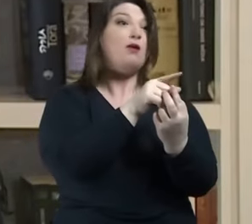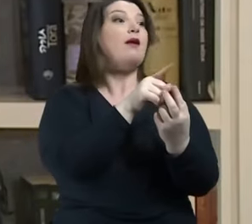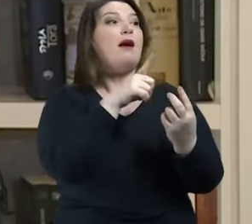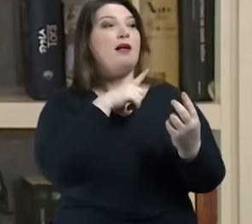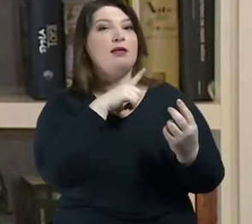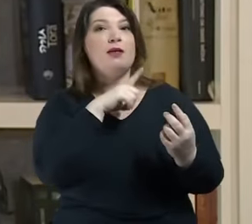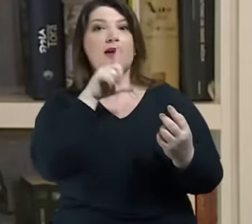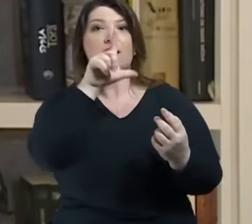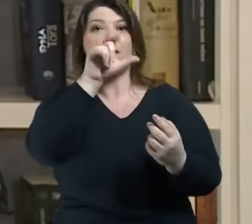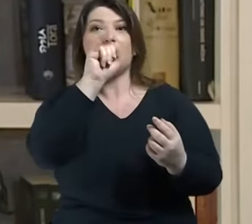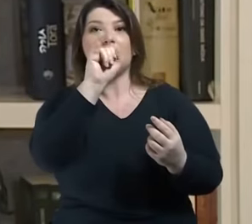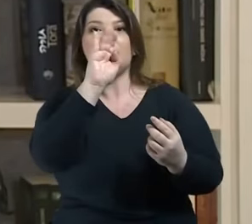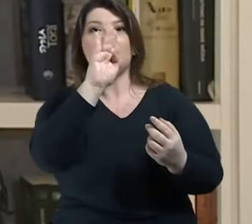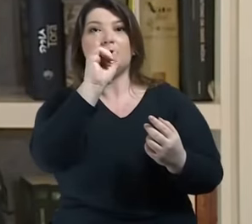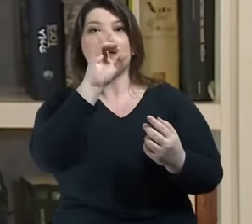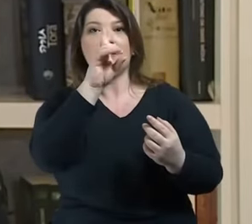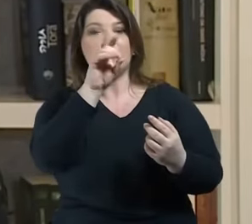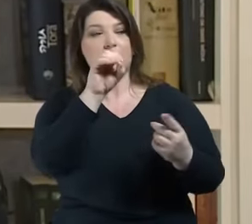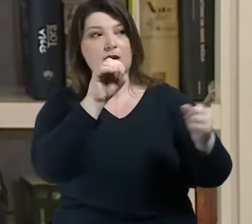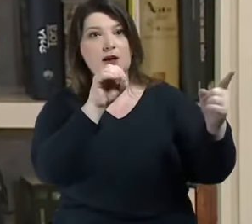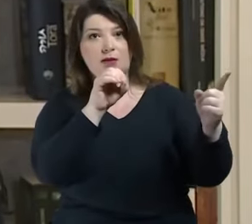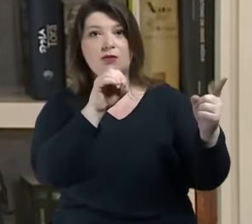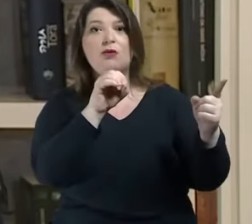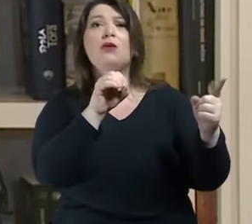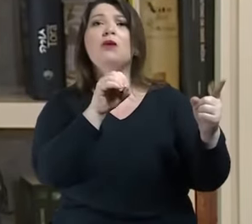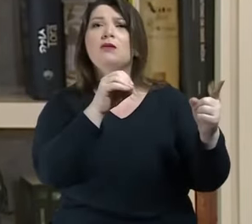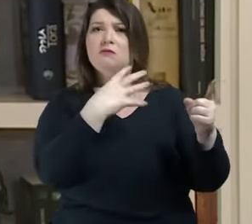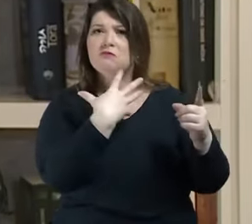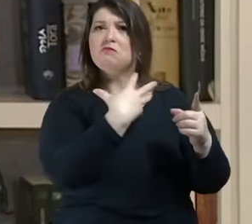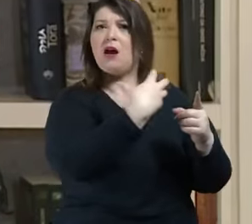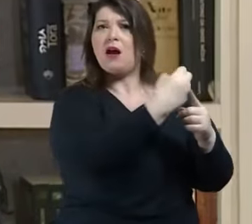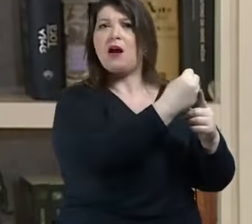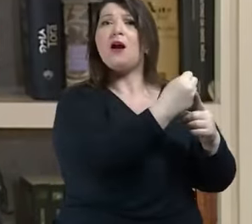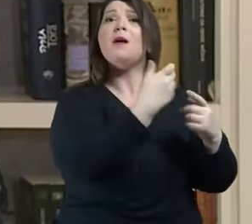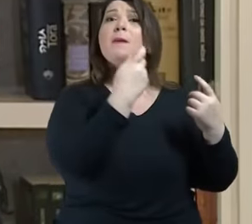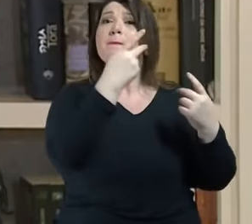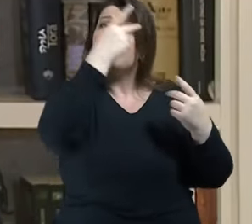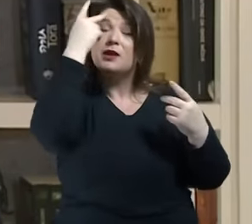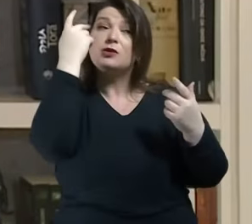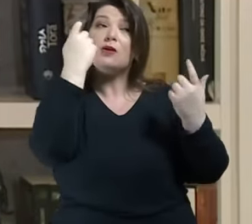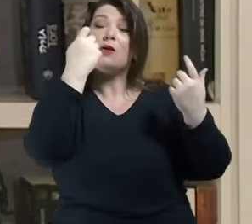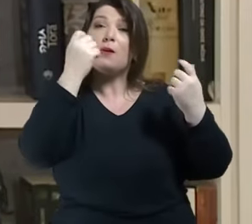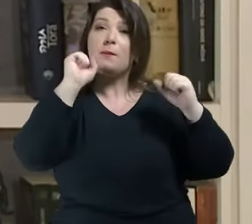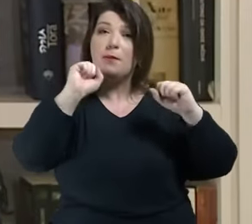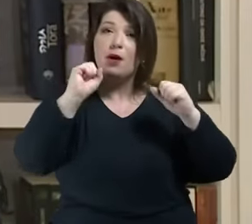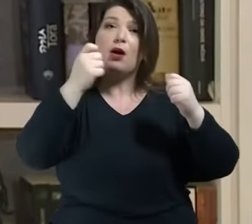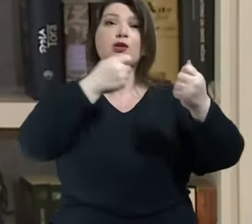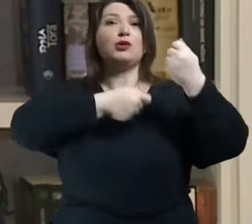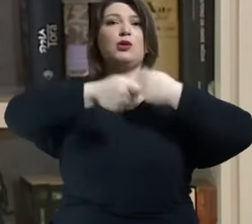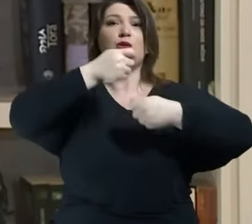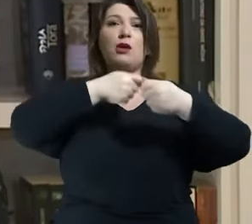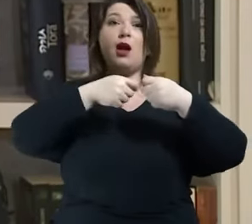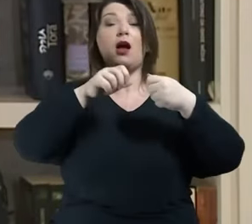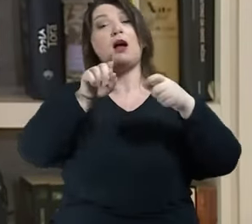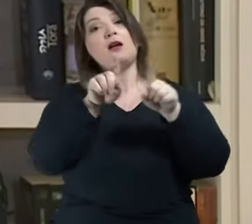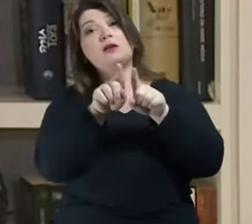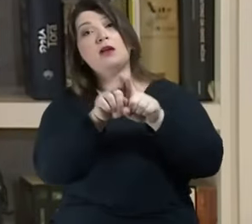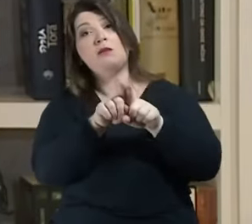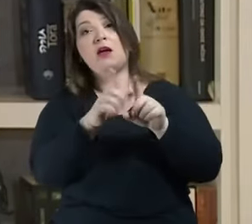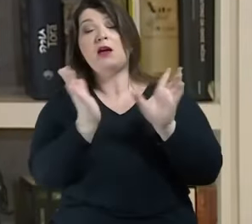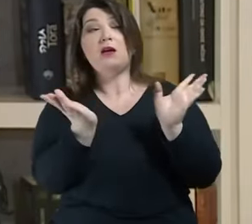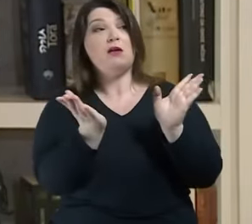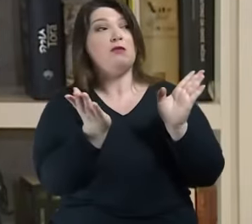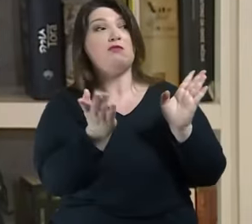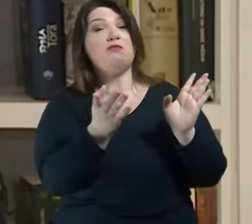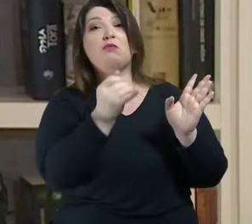a sociedade do cansaço, são pessoas que eu posso controlar, porque eu posso deletá-las, bloqueá-las, responder